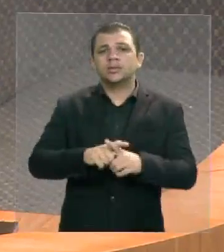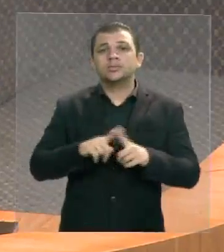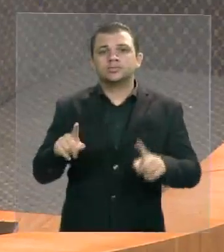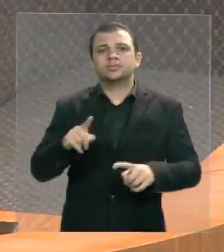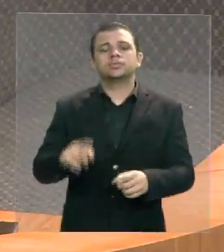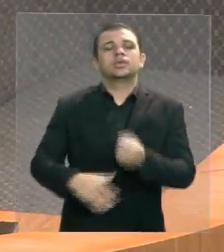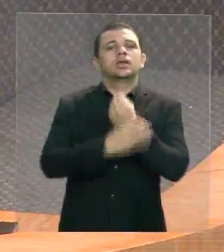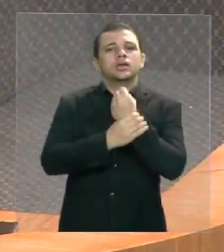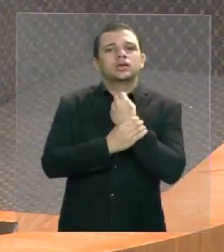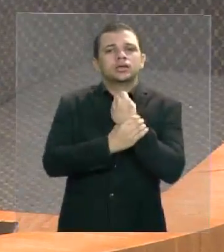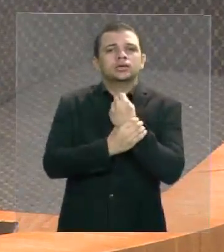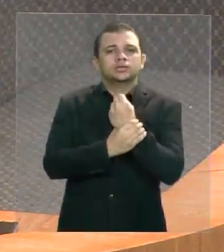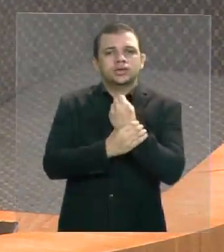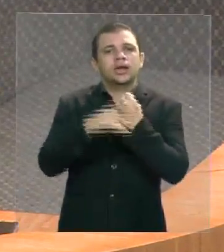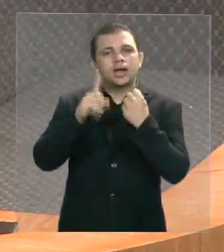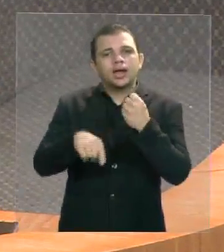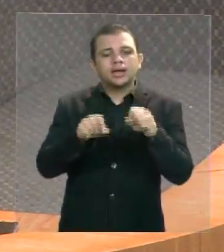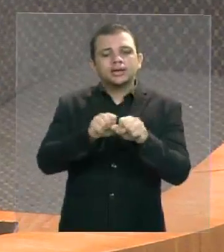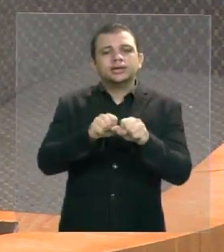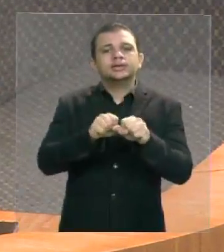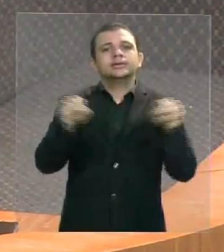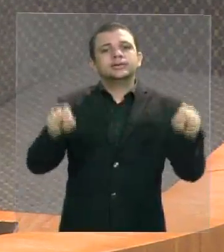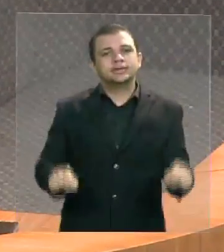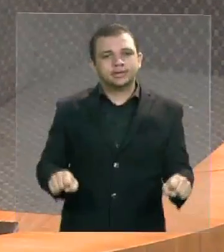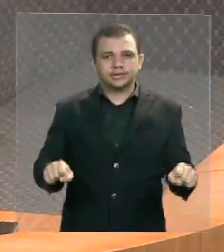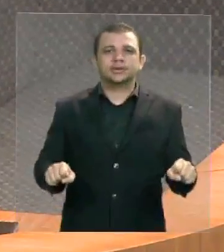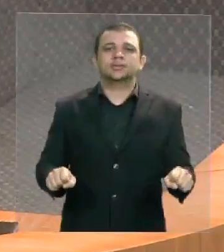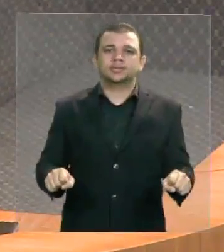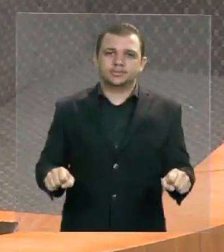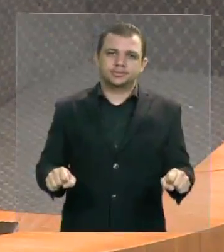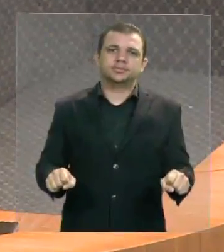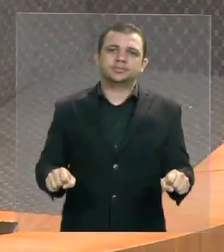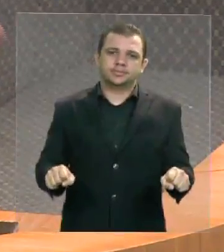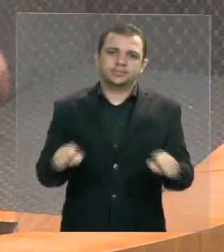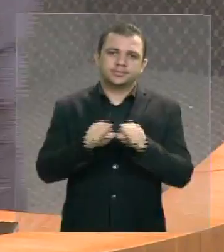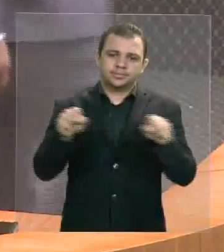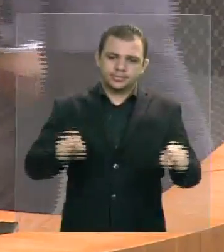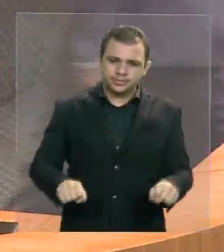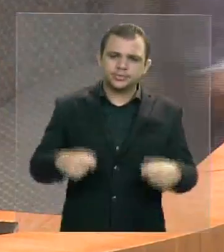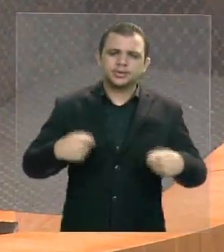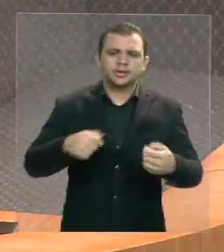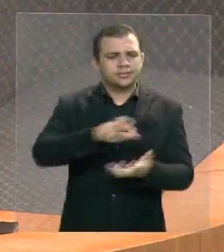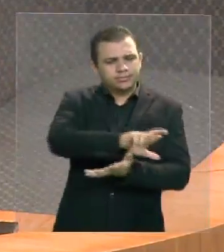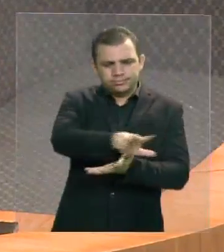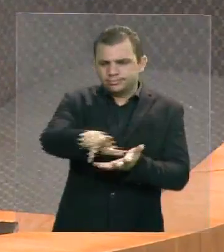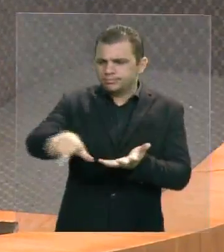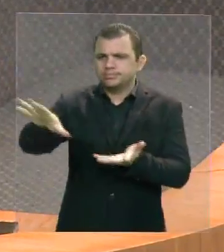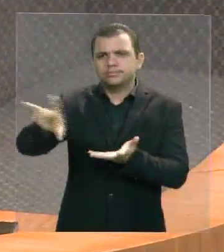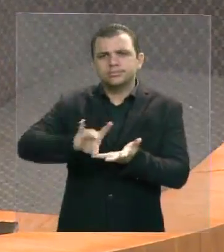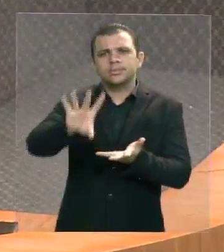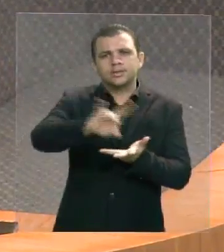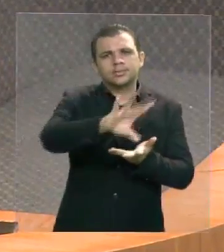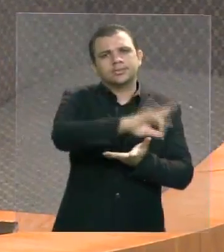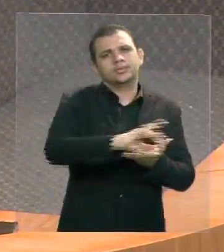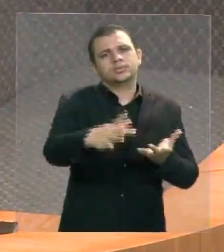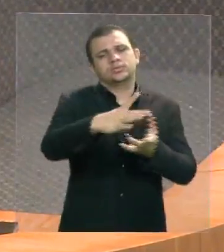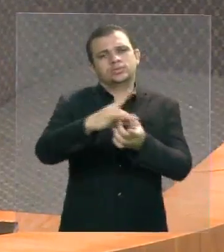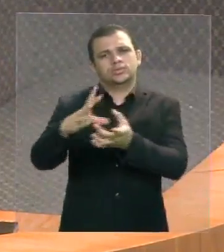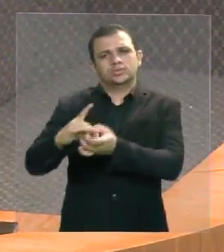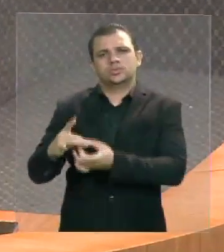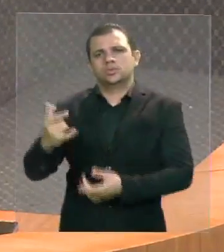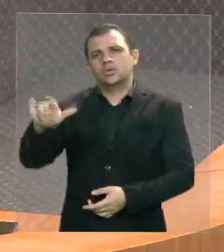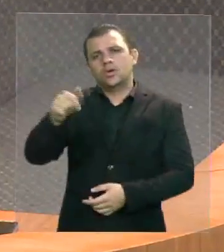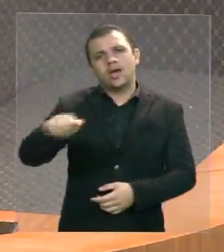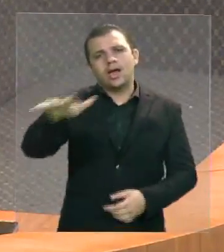envolve muitas outras áreas como também o sistema penitenciário que inclusive o secretário Murilo esteve na quinta-feira no município de Timon oficializando e